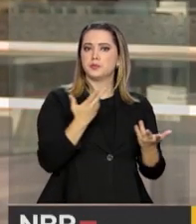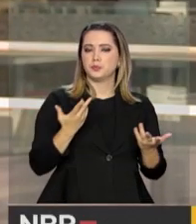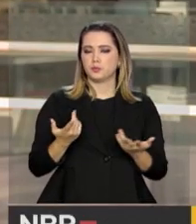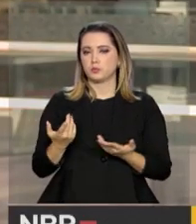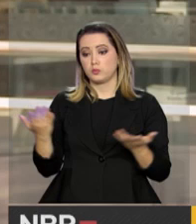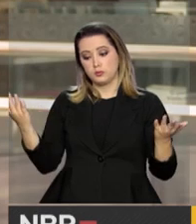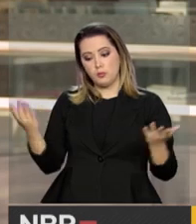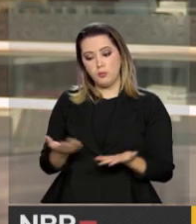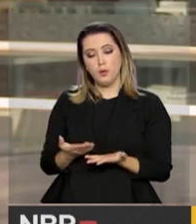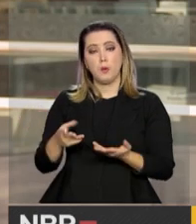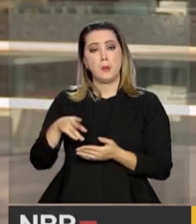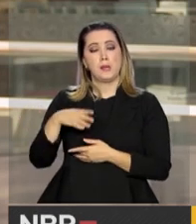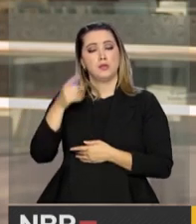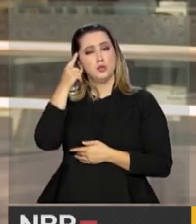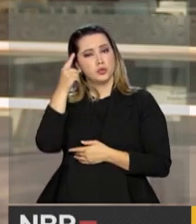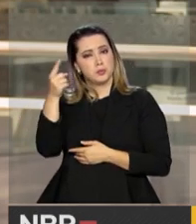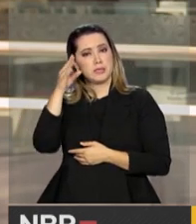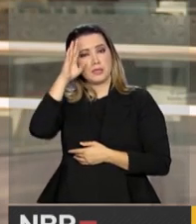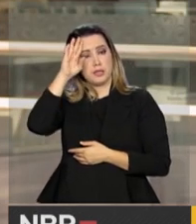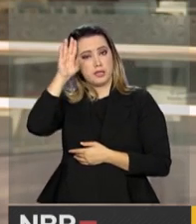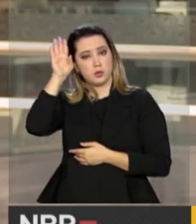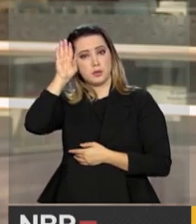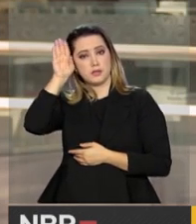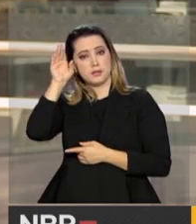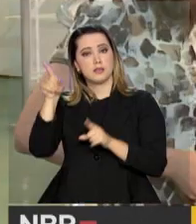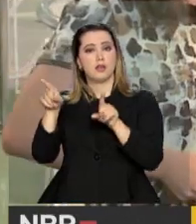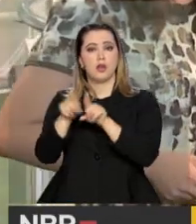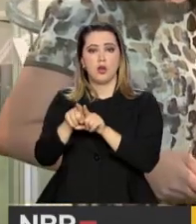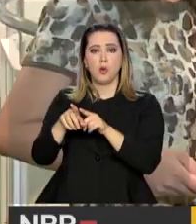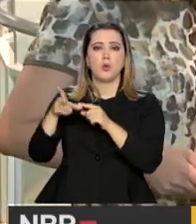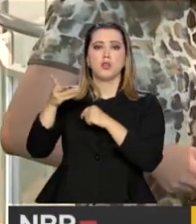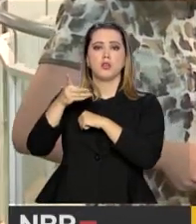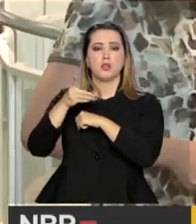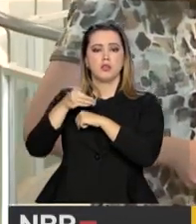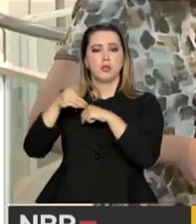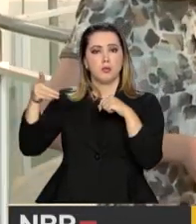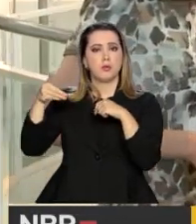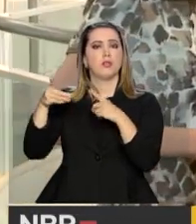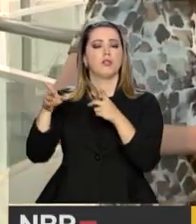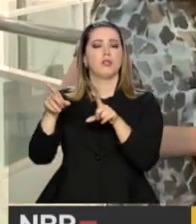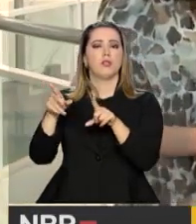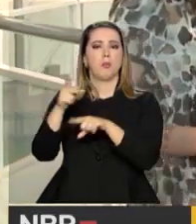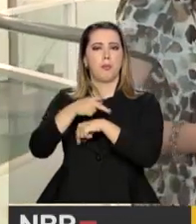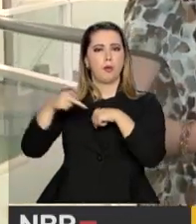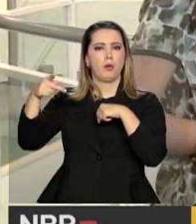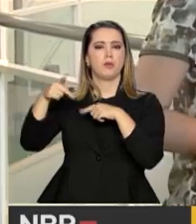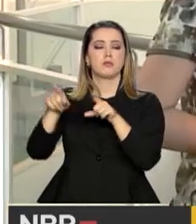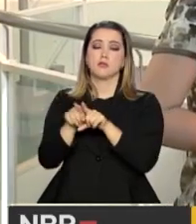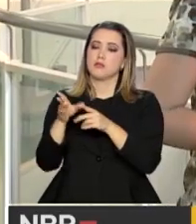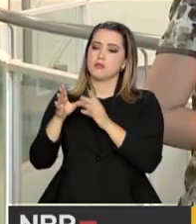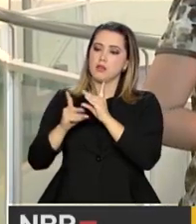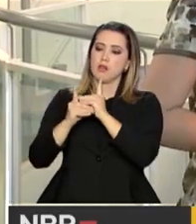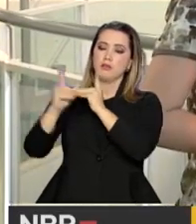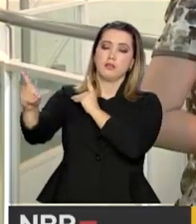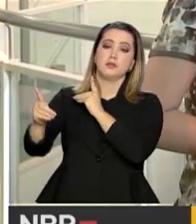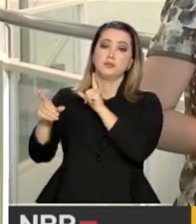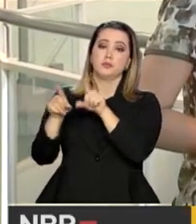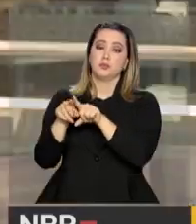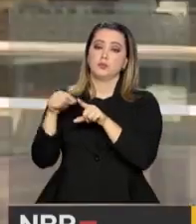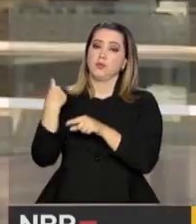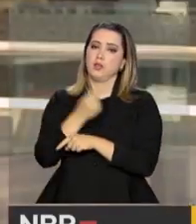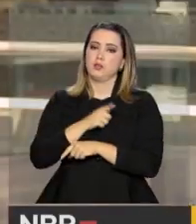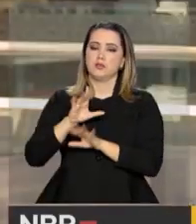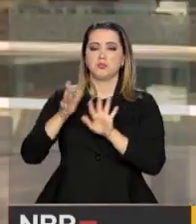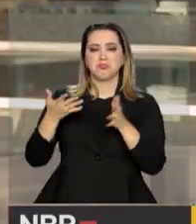cursos de graduação à distância e os cursos de especialização à distância que a Universidade de Brasília, através do SEAD, oferece à comunidade,